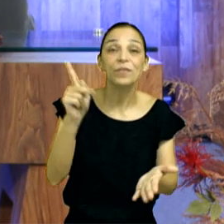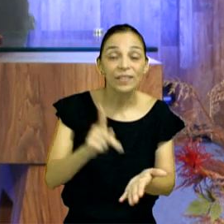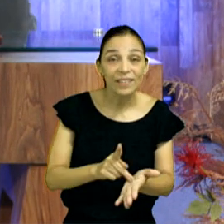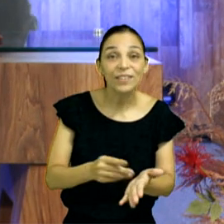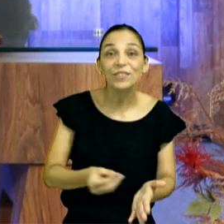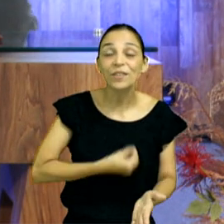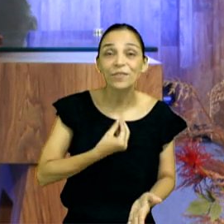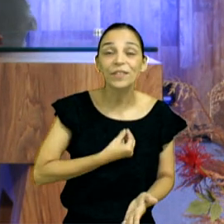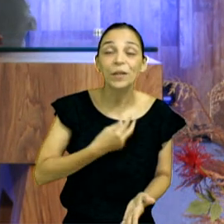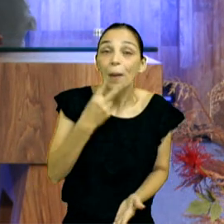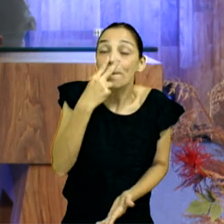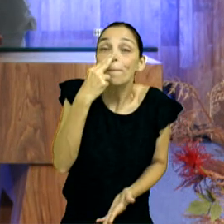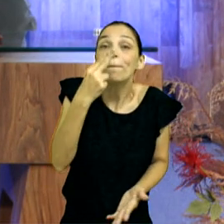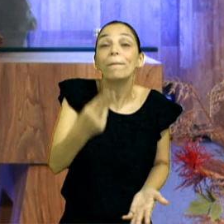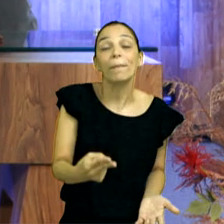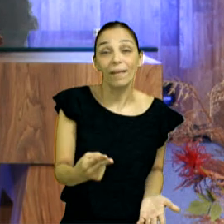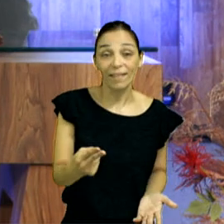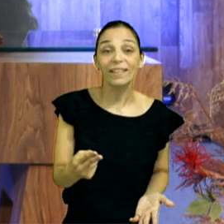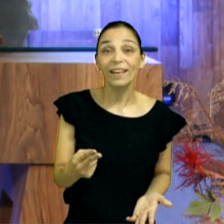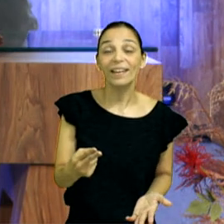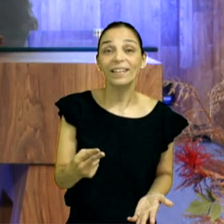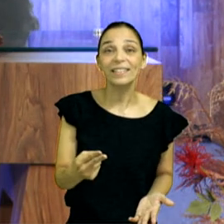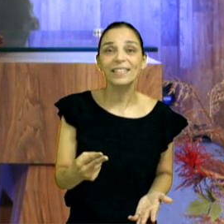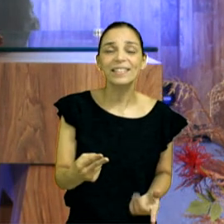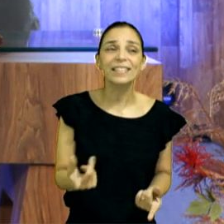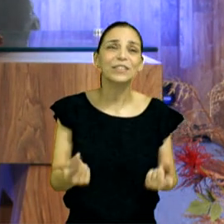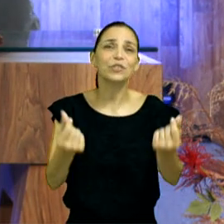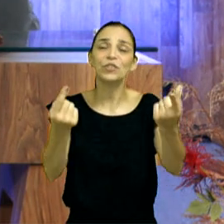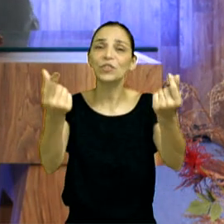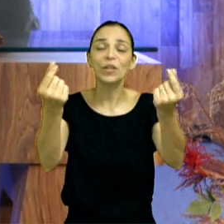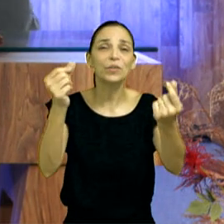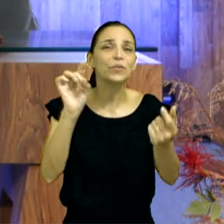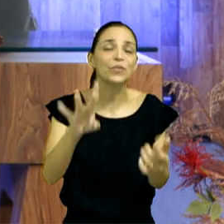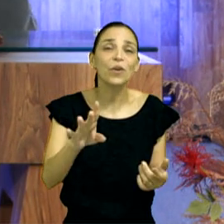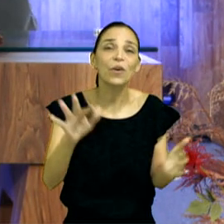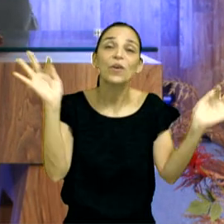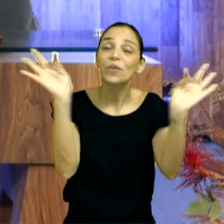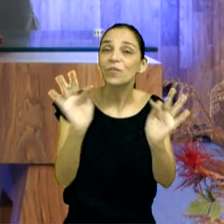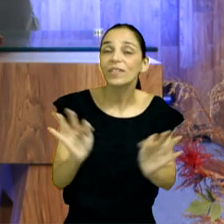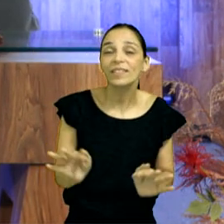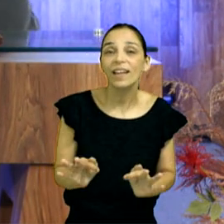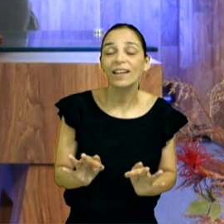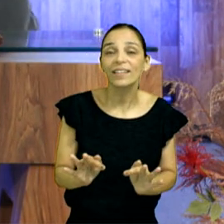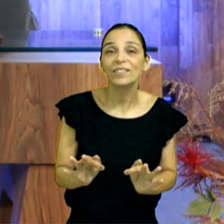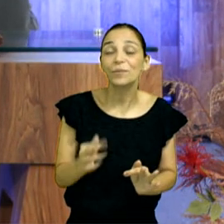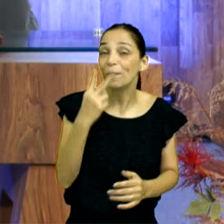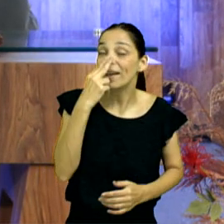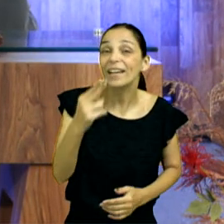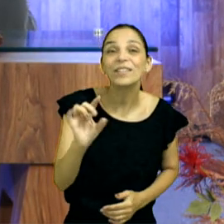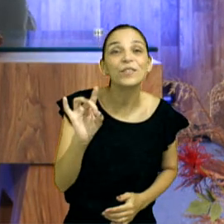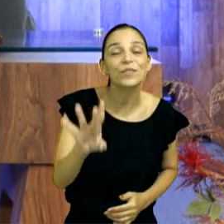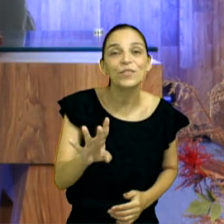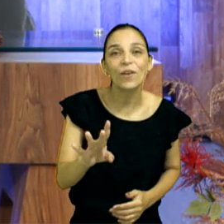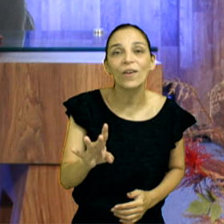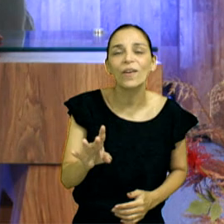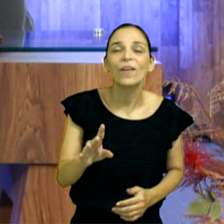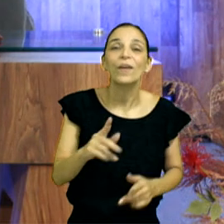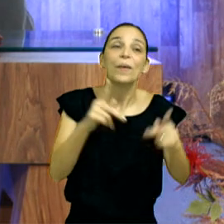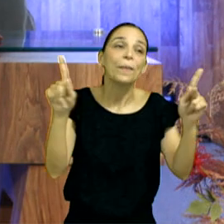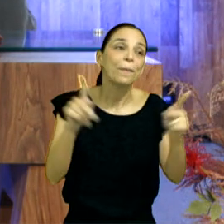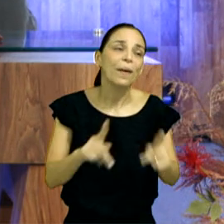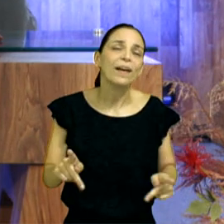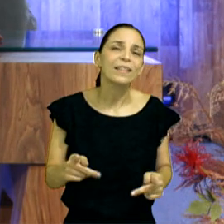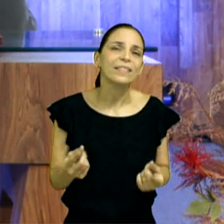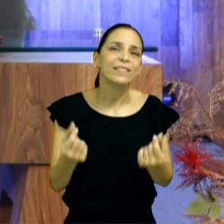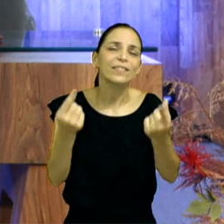parece, só parece, que o dinheiro faz a felicidade, só parece, que o dinheiro traz paz, aliás, isso